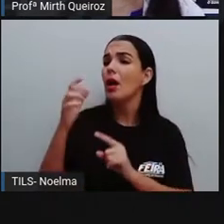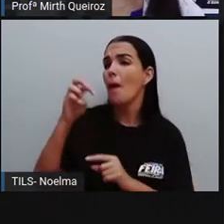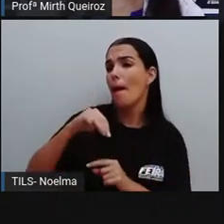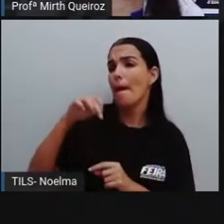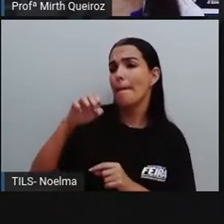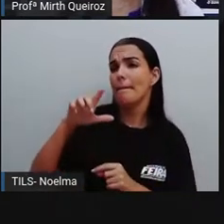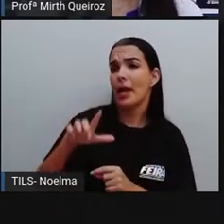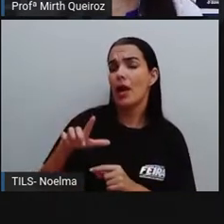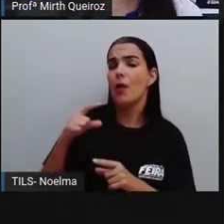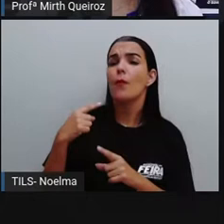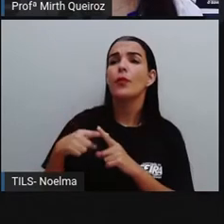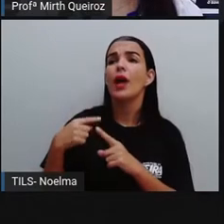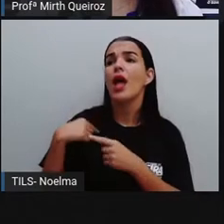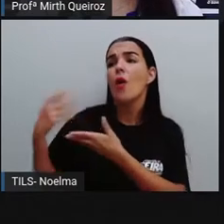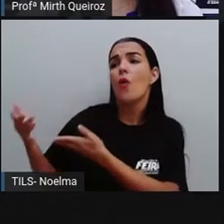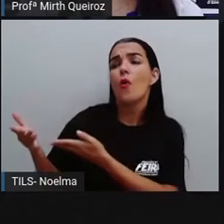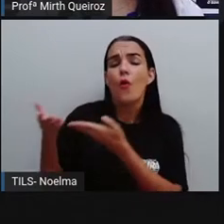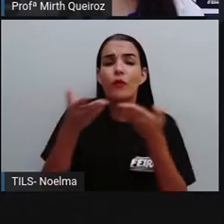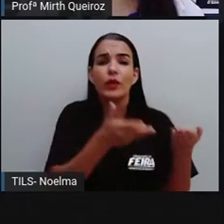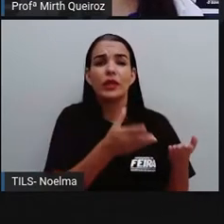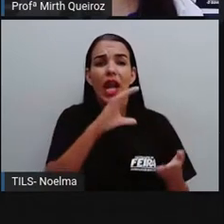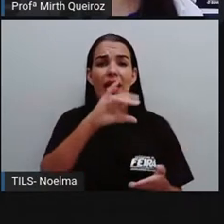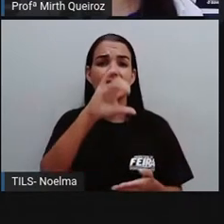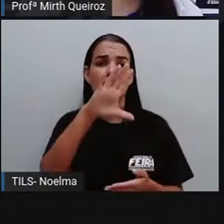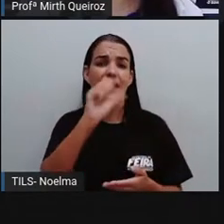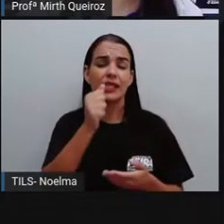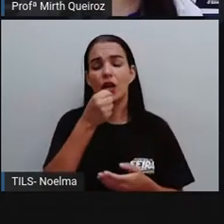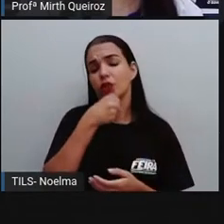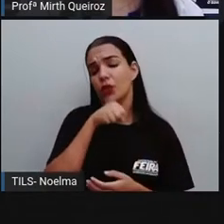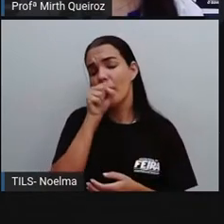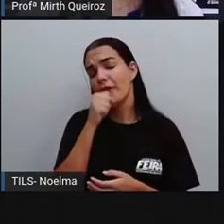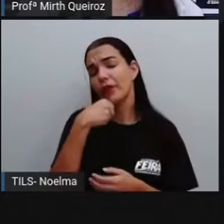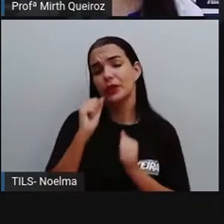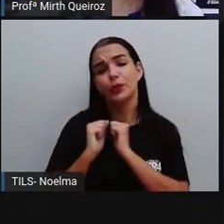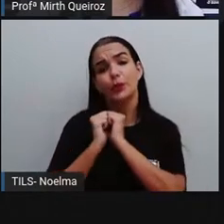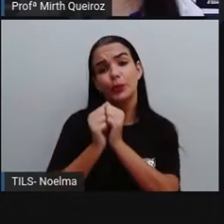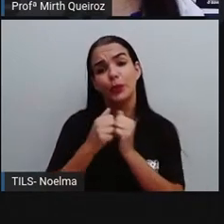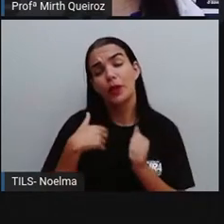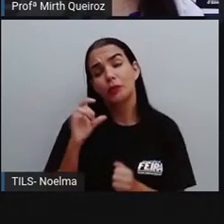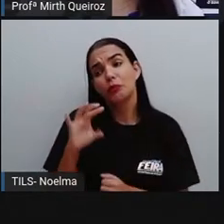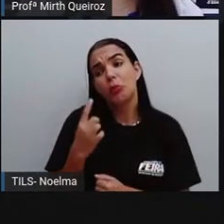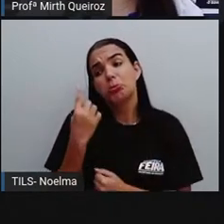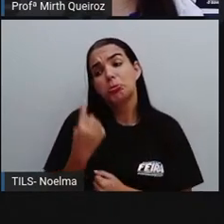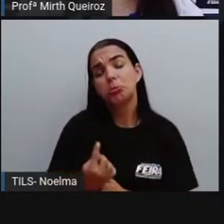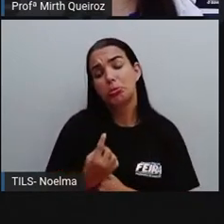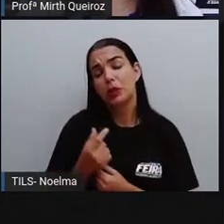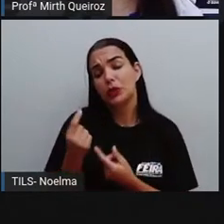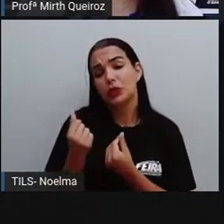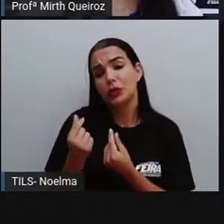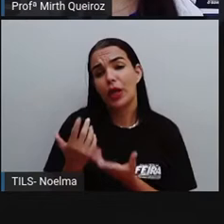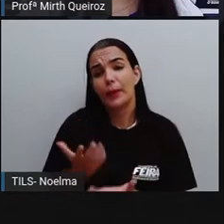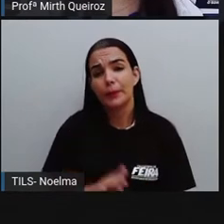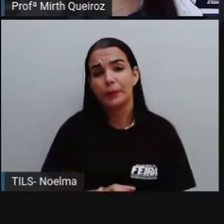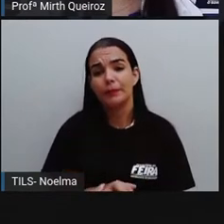É que eu convidei a Cissa para tomar sorvete e eu só tinha esse dinheiro.